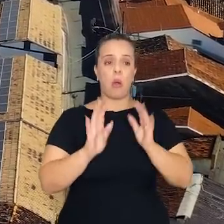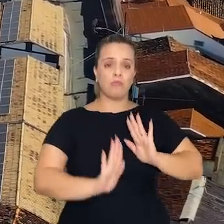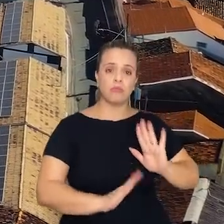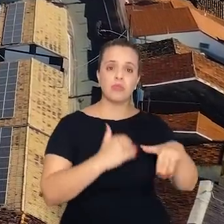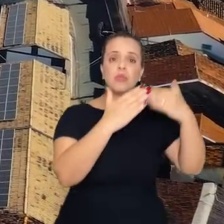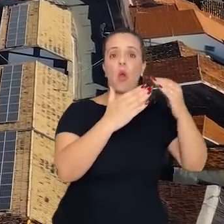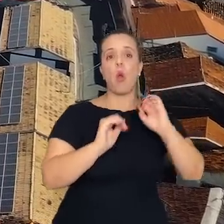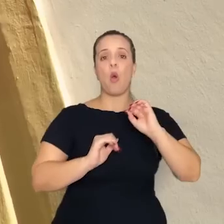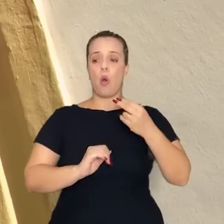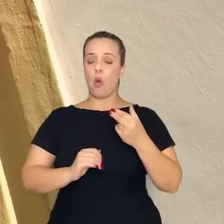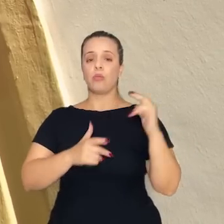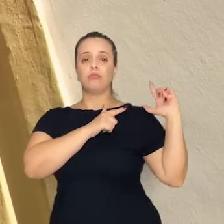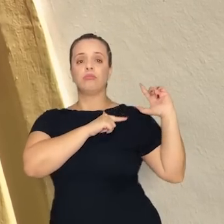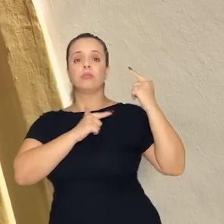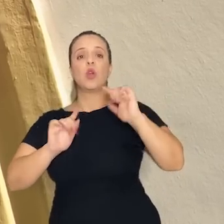e tradição.